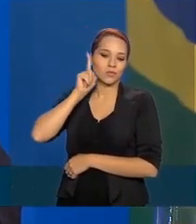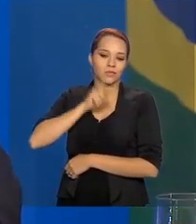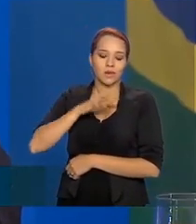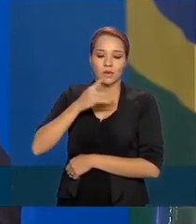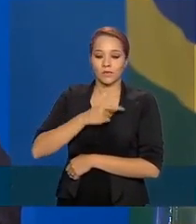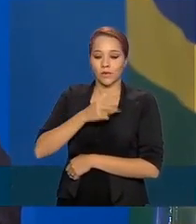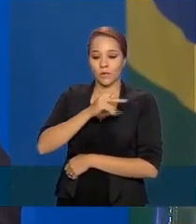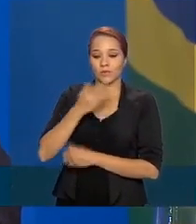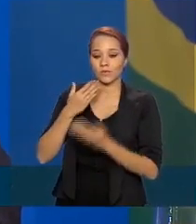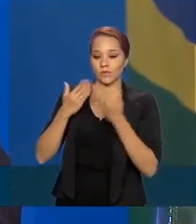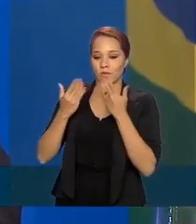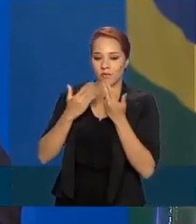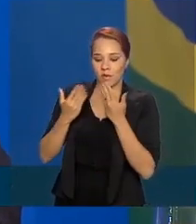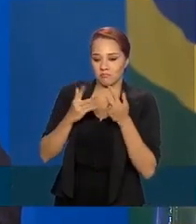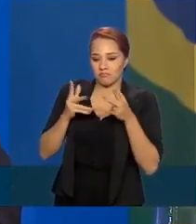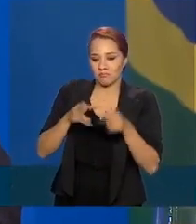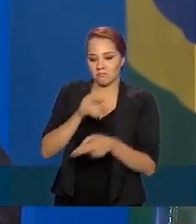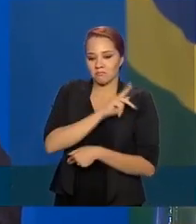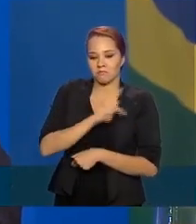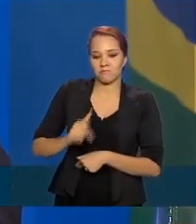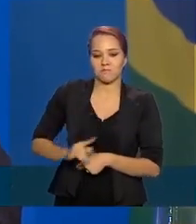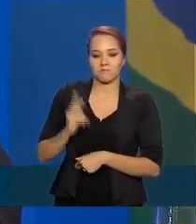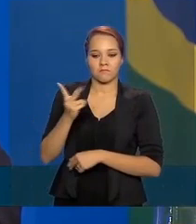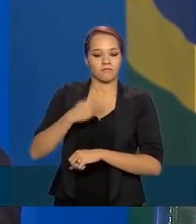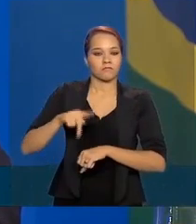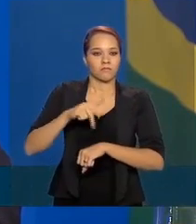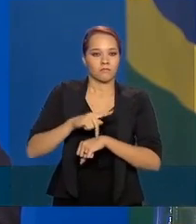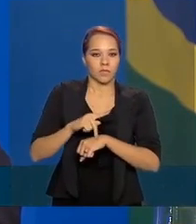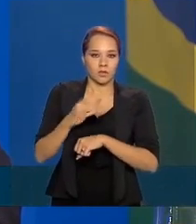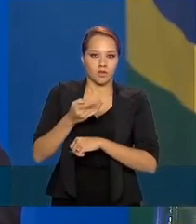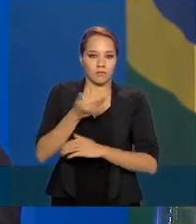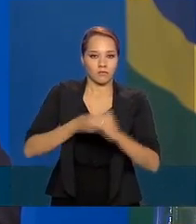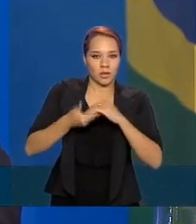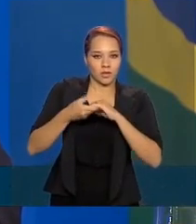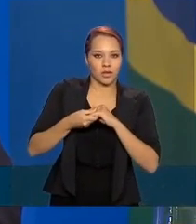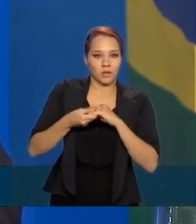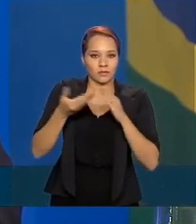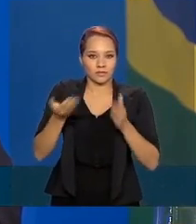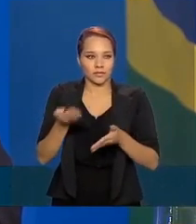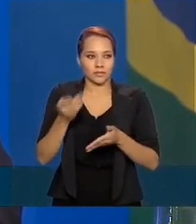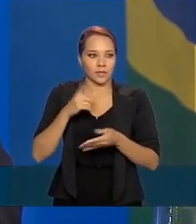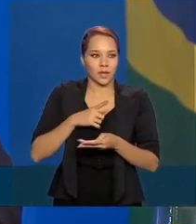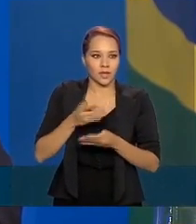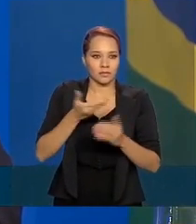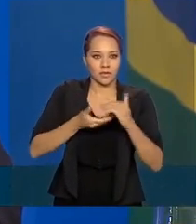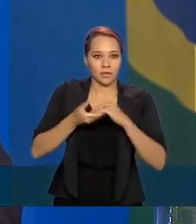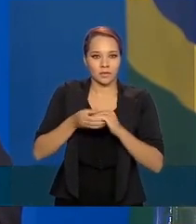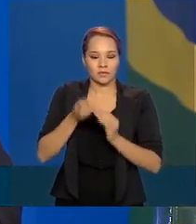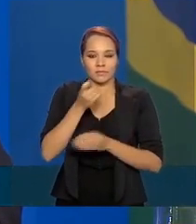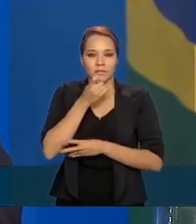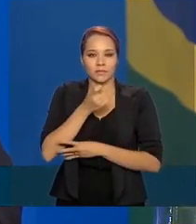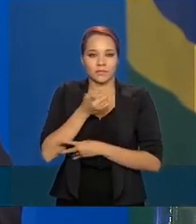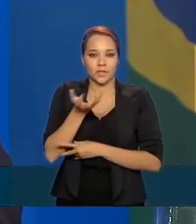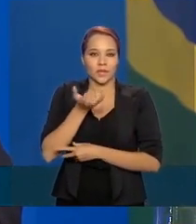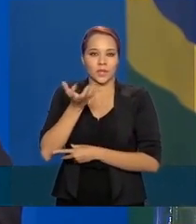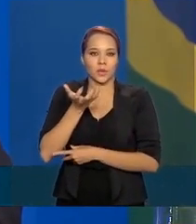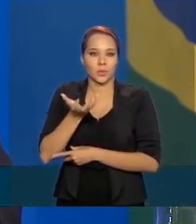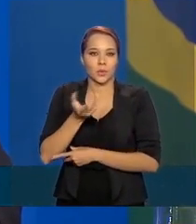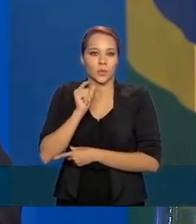de dois países que são parceiros muito próximos, de dois presidentes que são parceiros muito próximos, e que queriam,